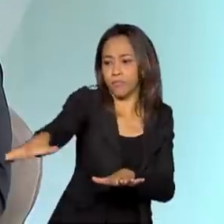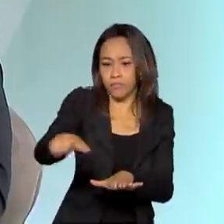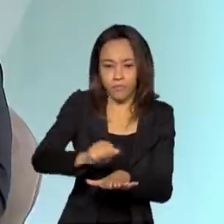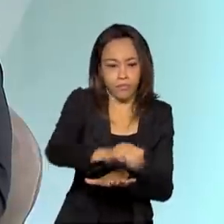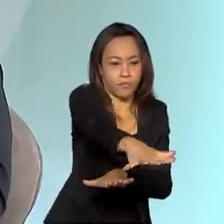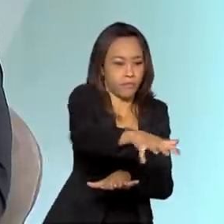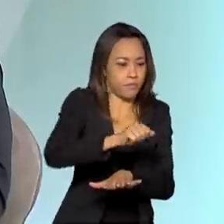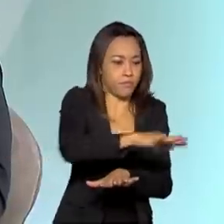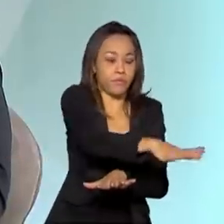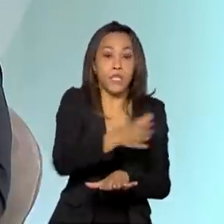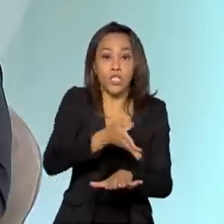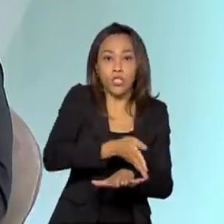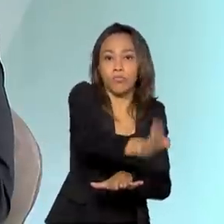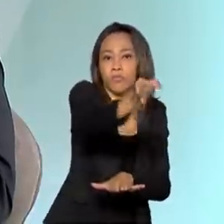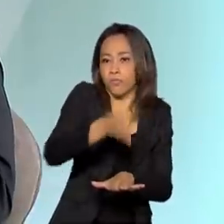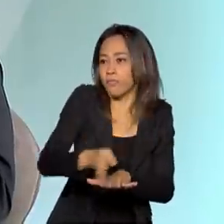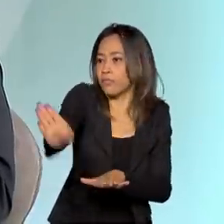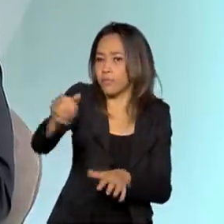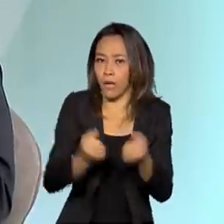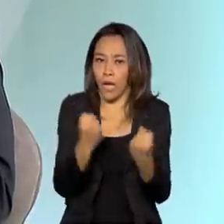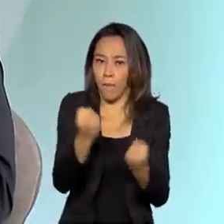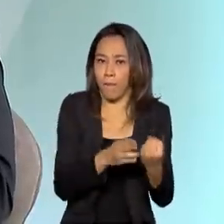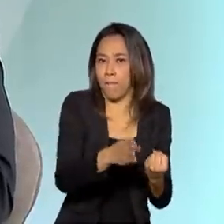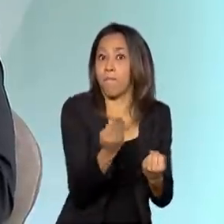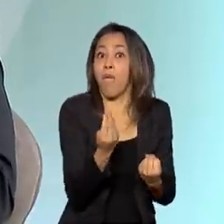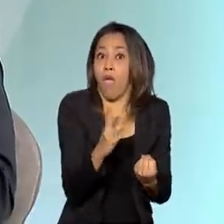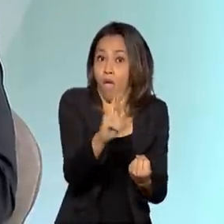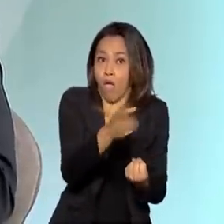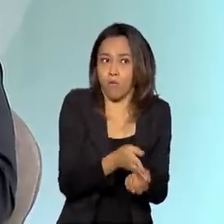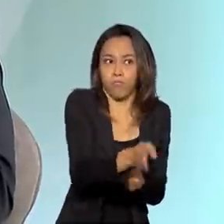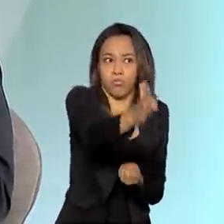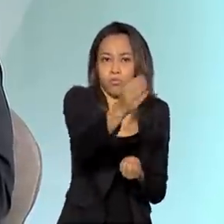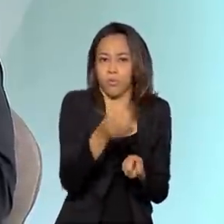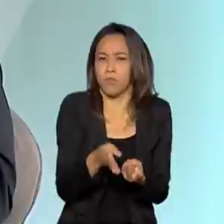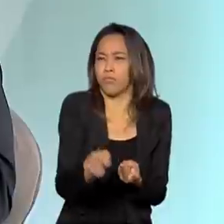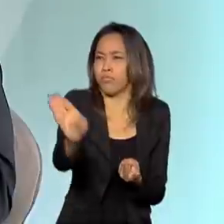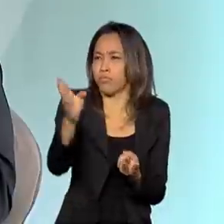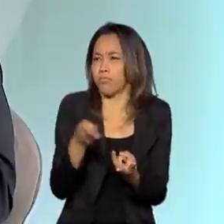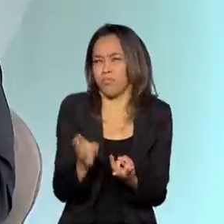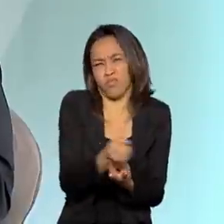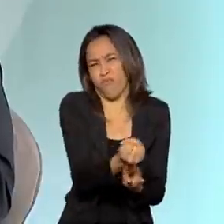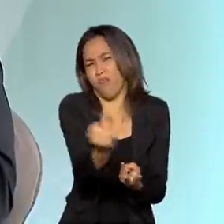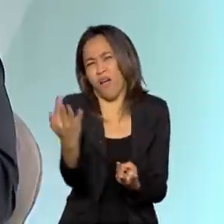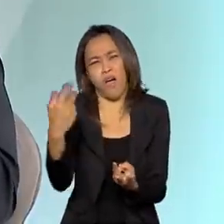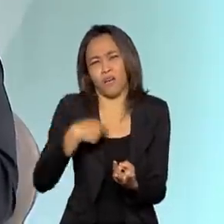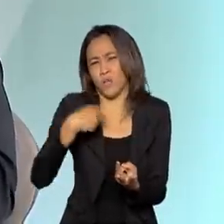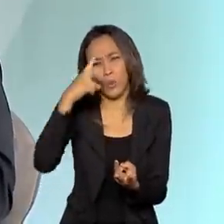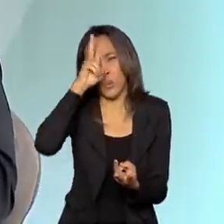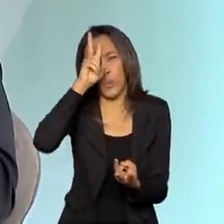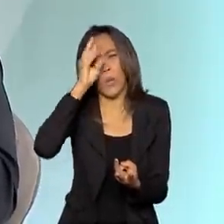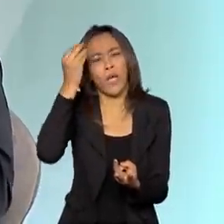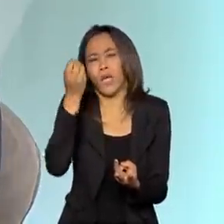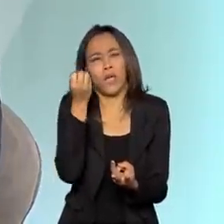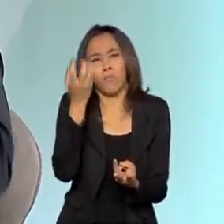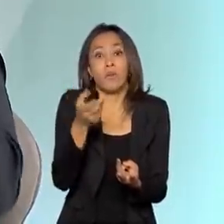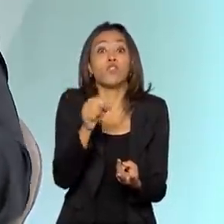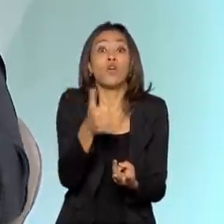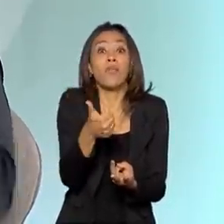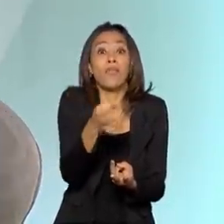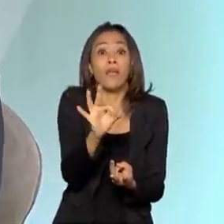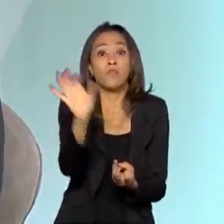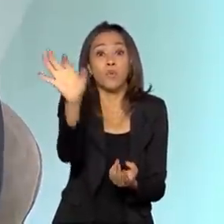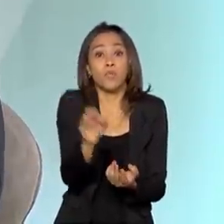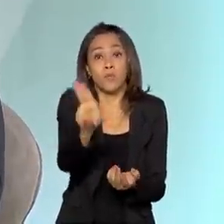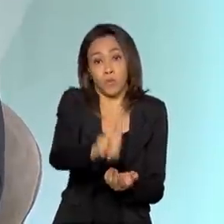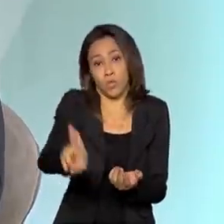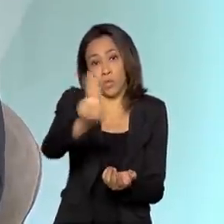estradas federais na sua integralidade, como a 242, a 102, não lembro todas agora de cor. Algumas delas têm apenas 10%